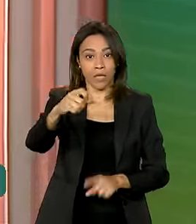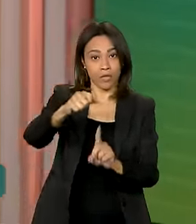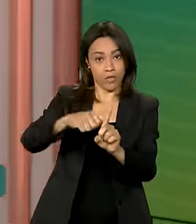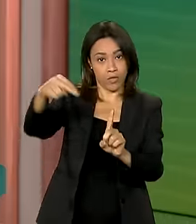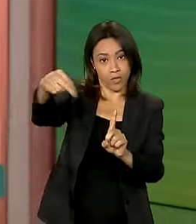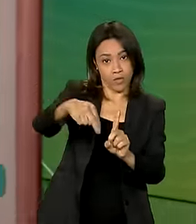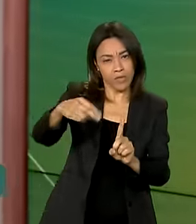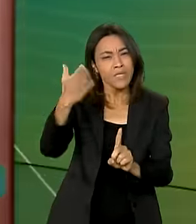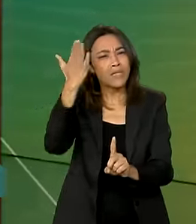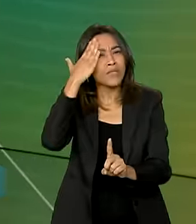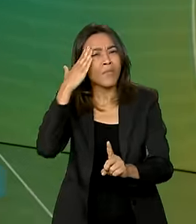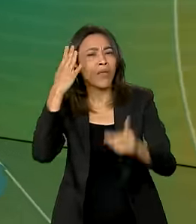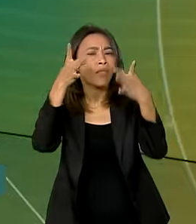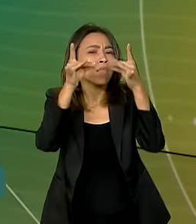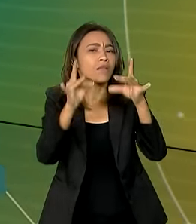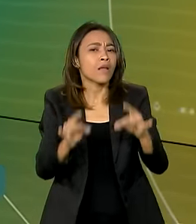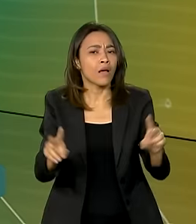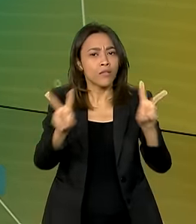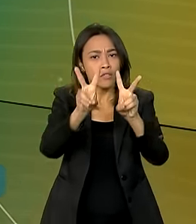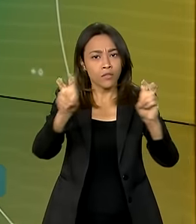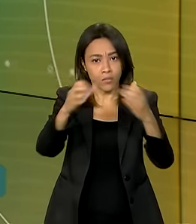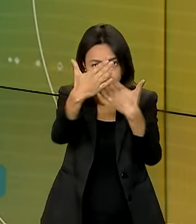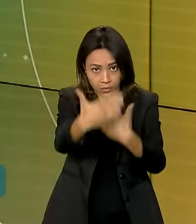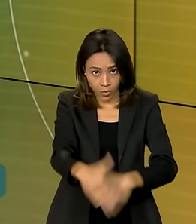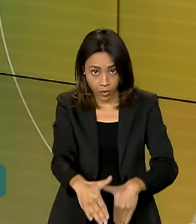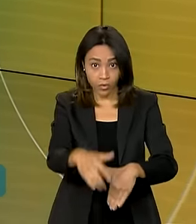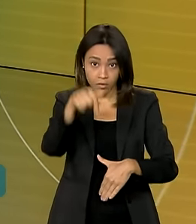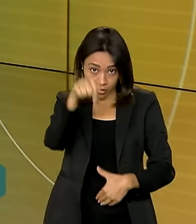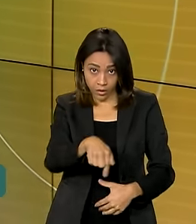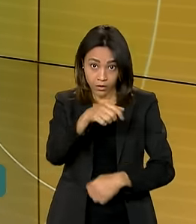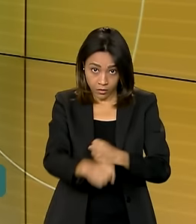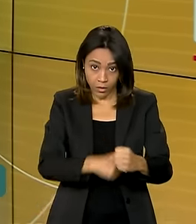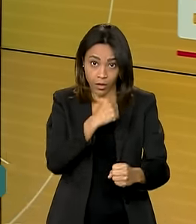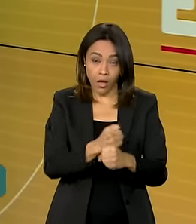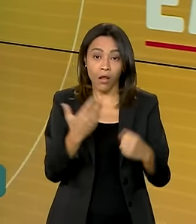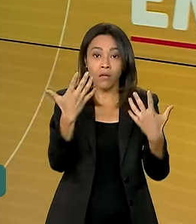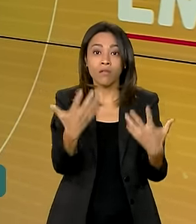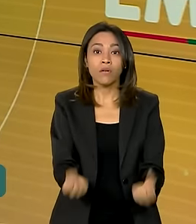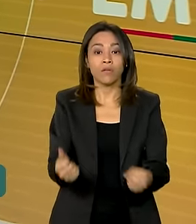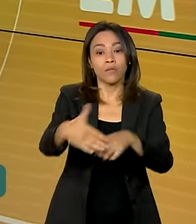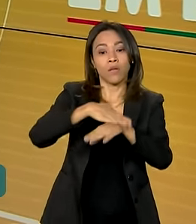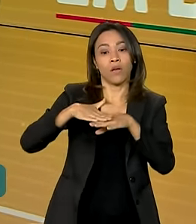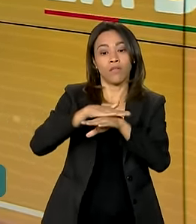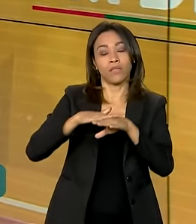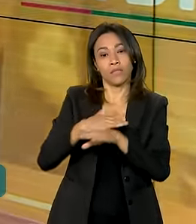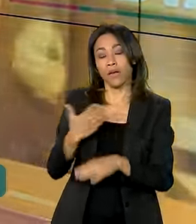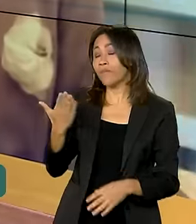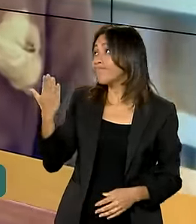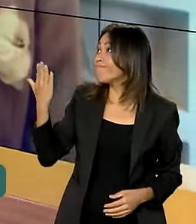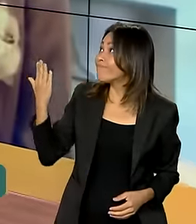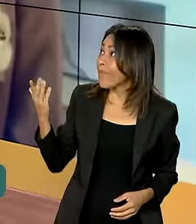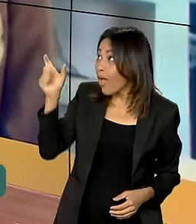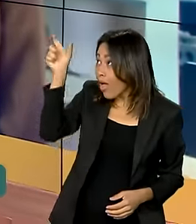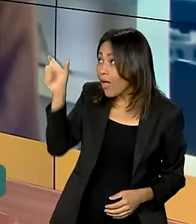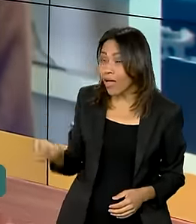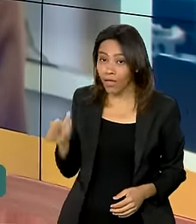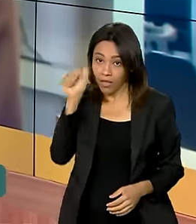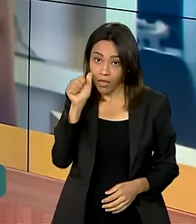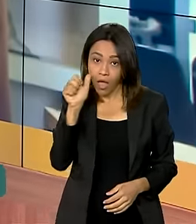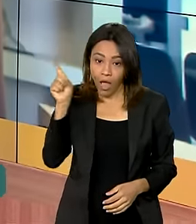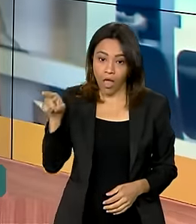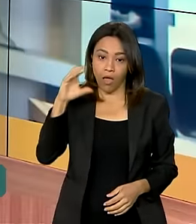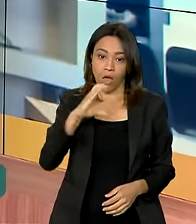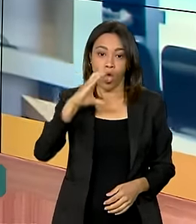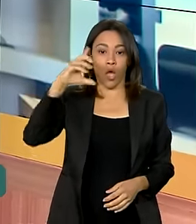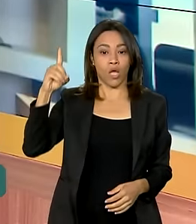sabermos mais detalhes do exame este ano, vamos conversar com Andréia Santos Gonçalves, ela que é coordenadora geral